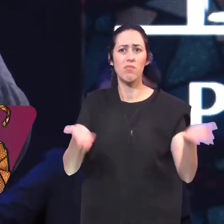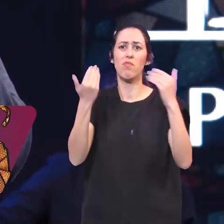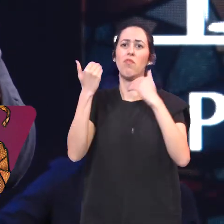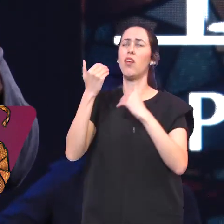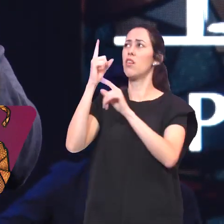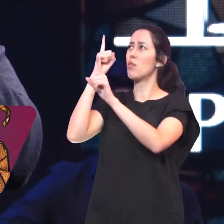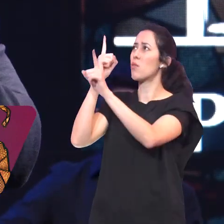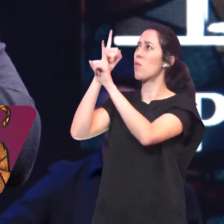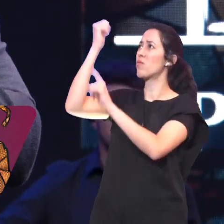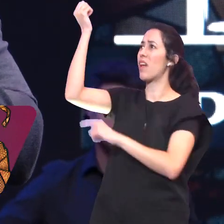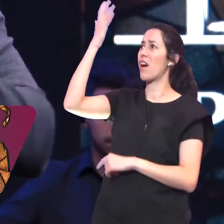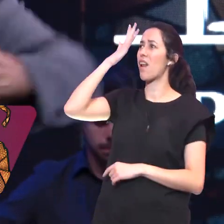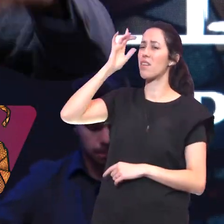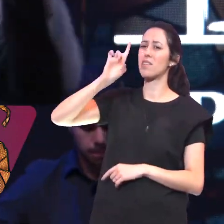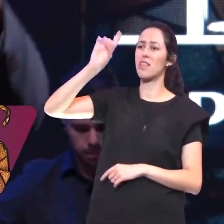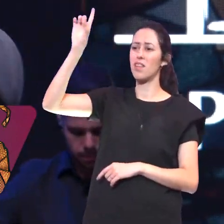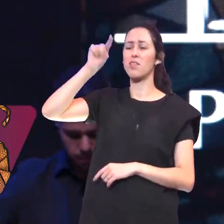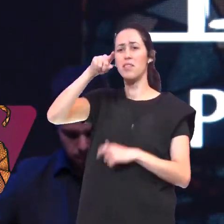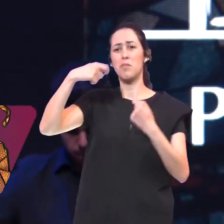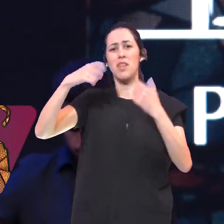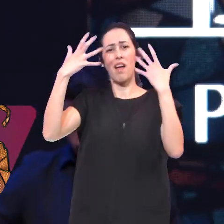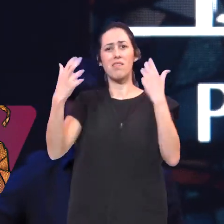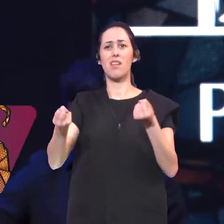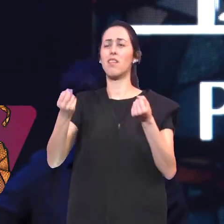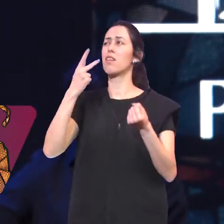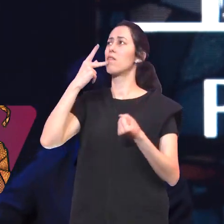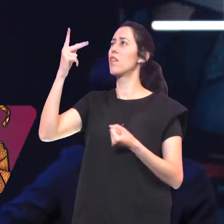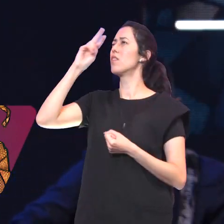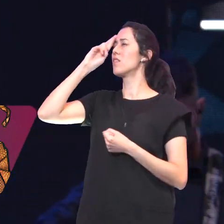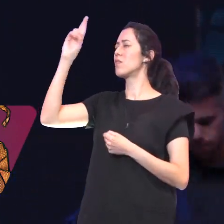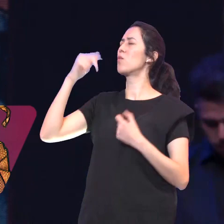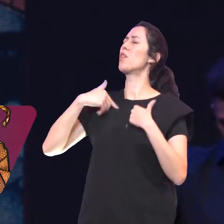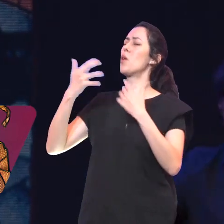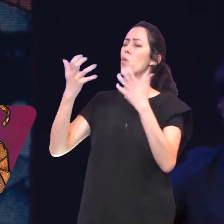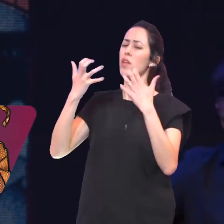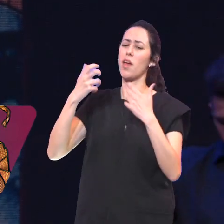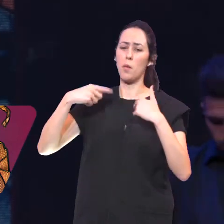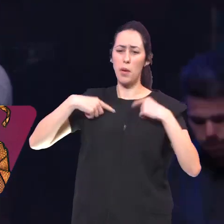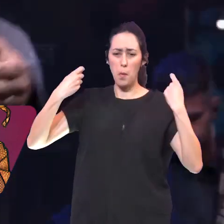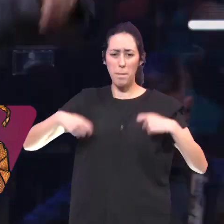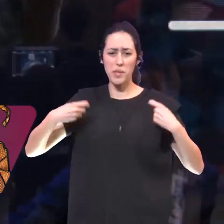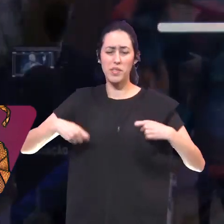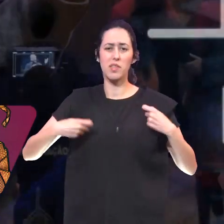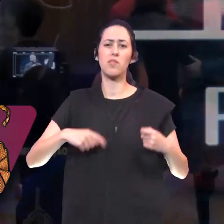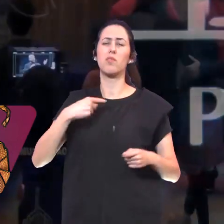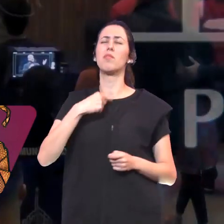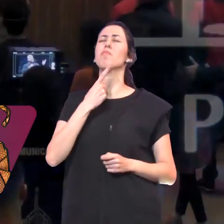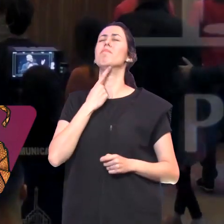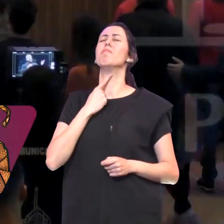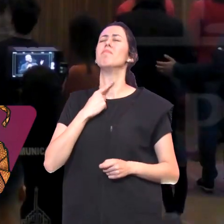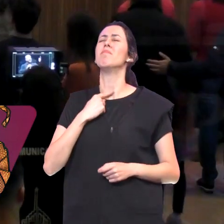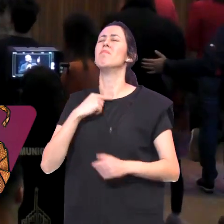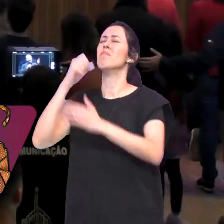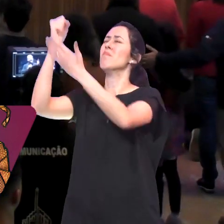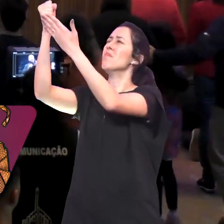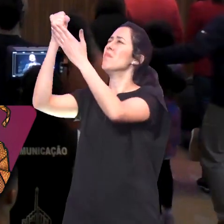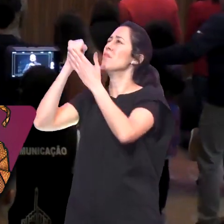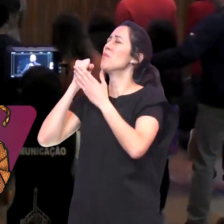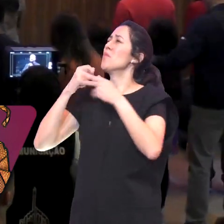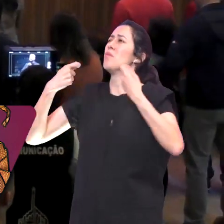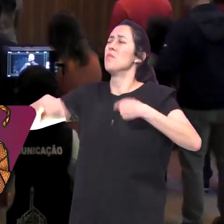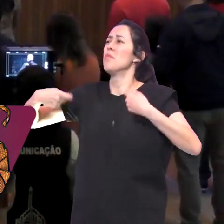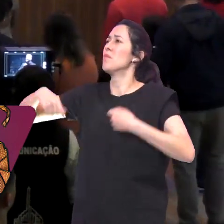Aceite o convite E diga Senhor eu quero Eu preciso Eu desejo A Tua intervenção A Tua